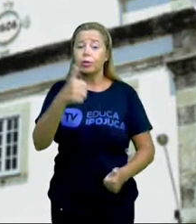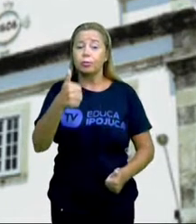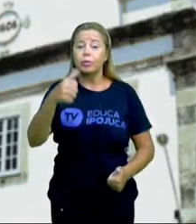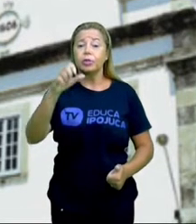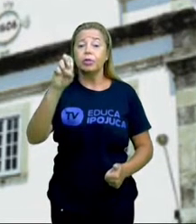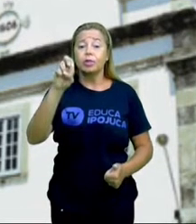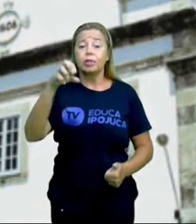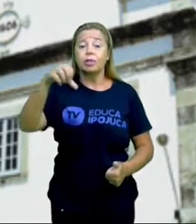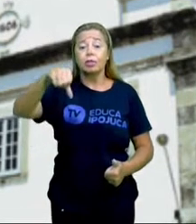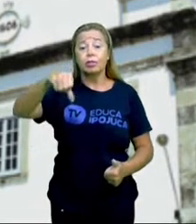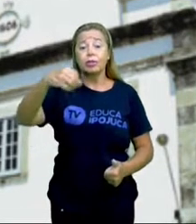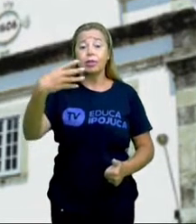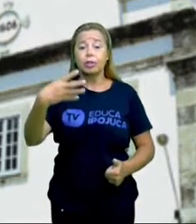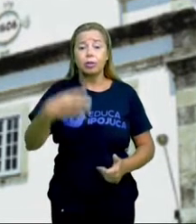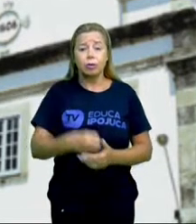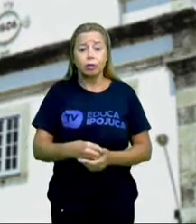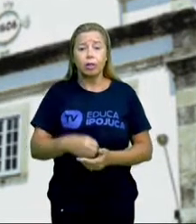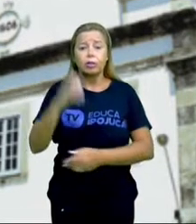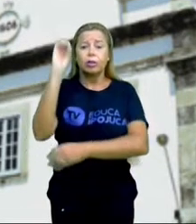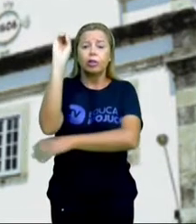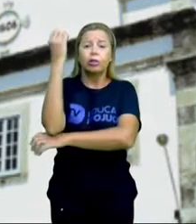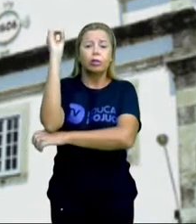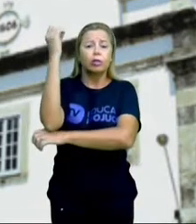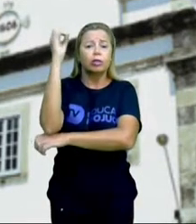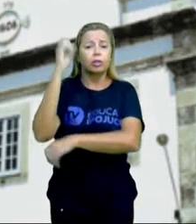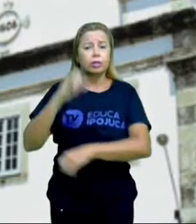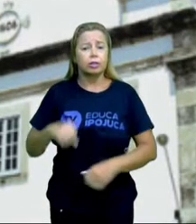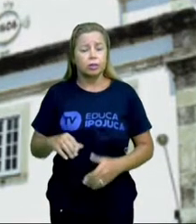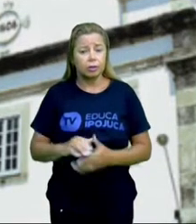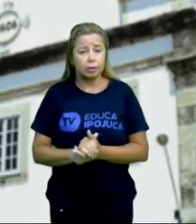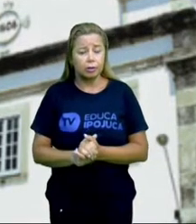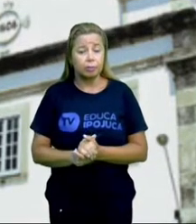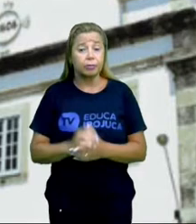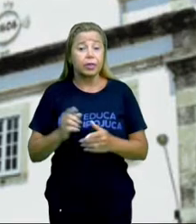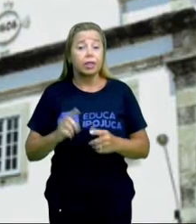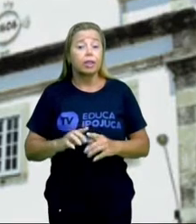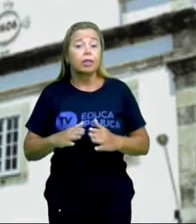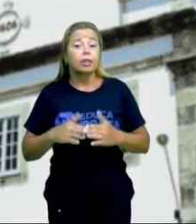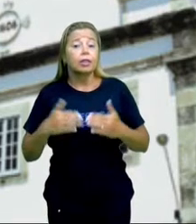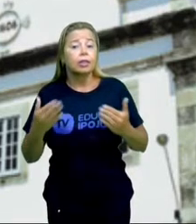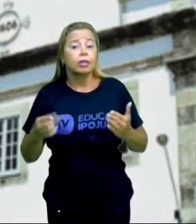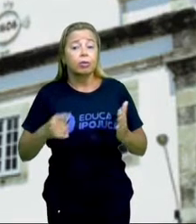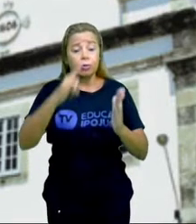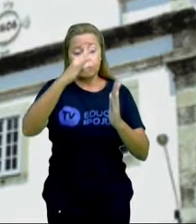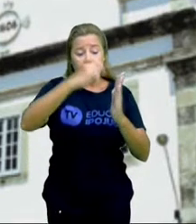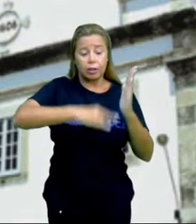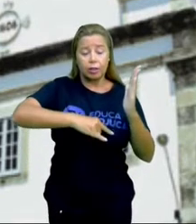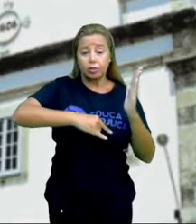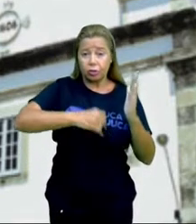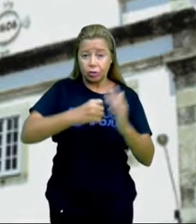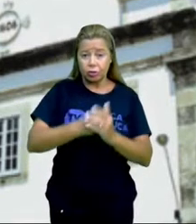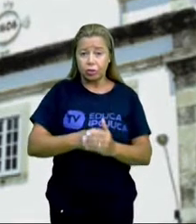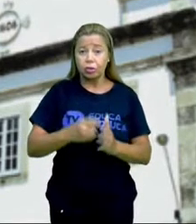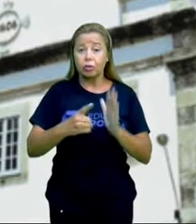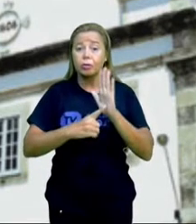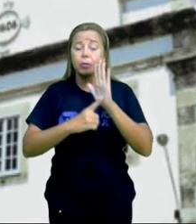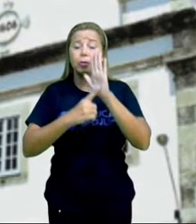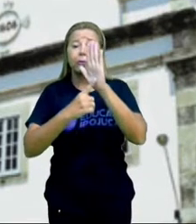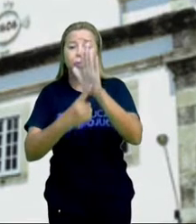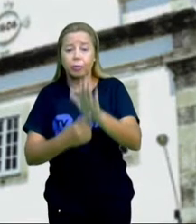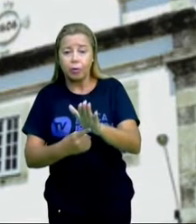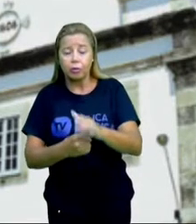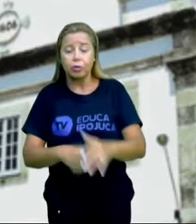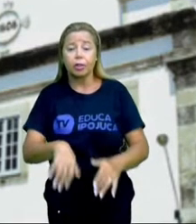Documentos informam que a igreja matriz da freguesia de São Miguel estava localizada em Ipojuca, ou seja,